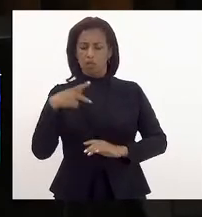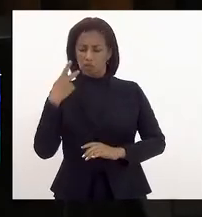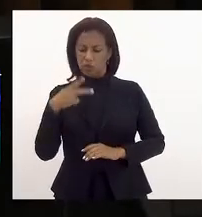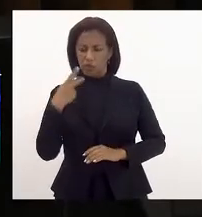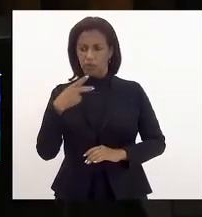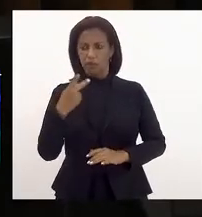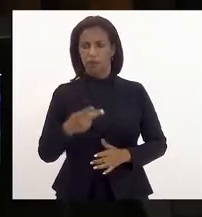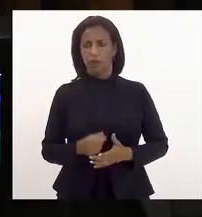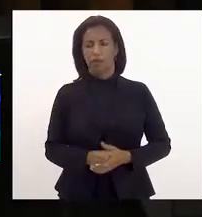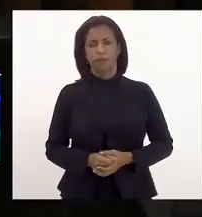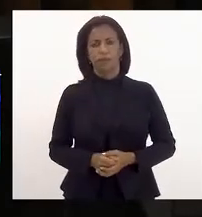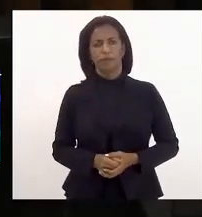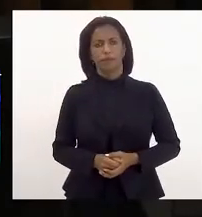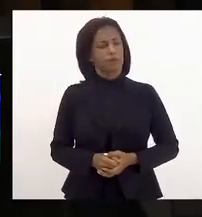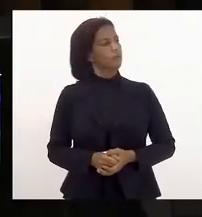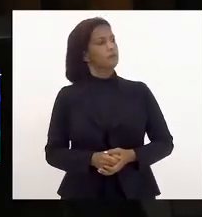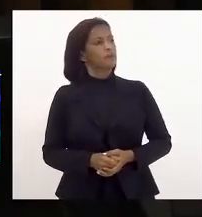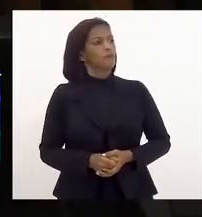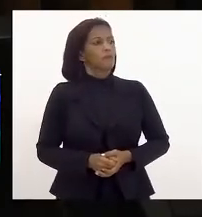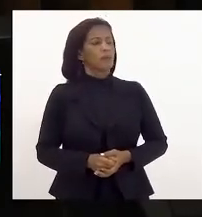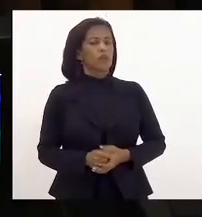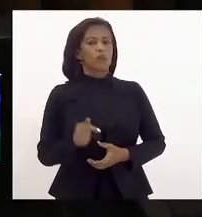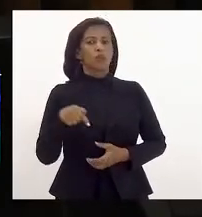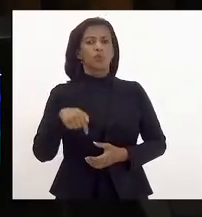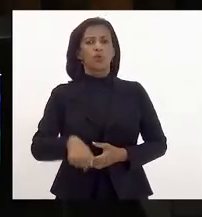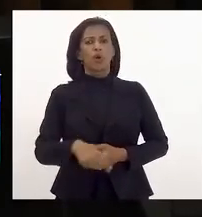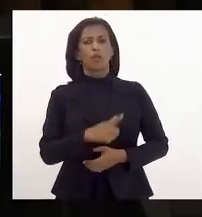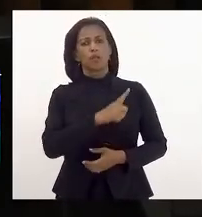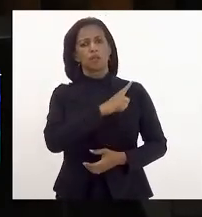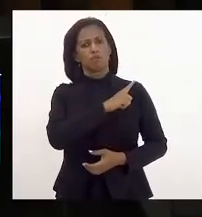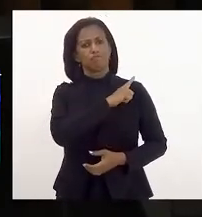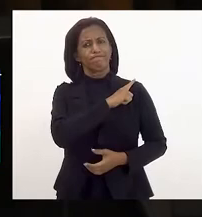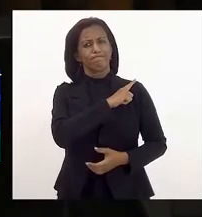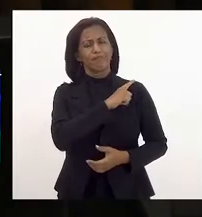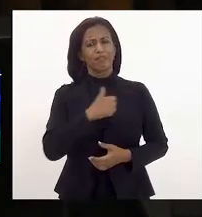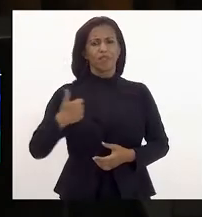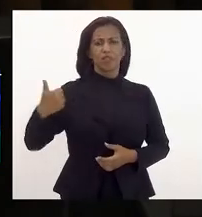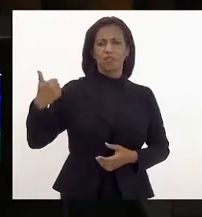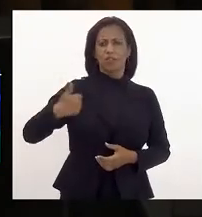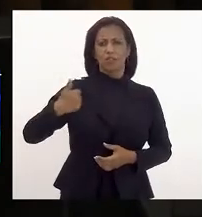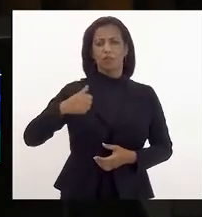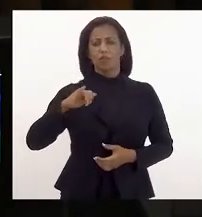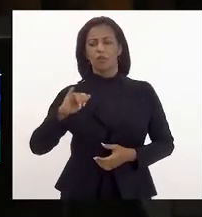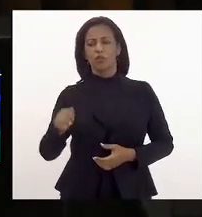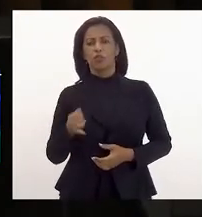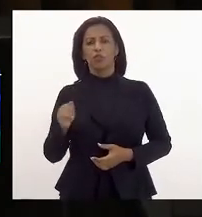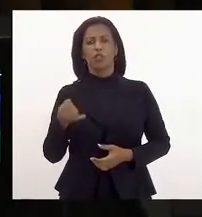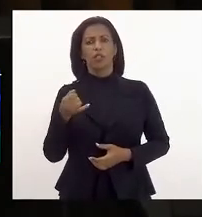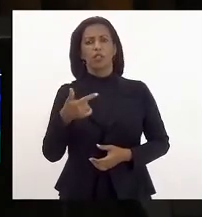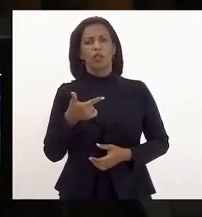só nessa gestão desde 1º de janeiro de 2019